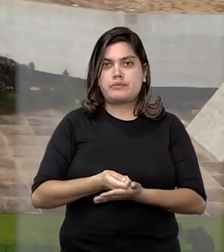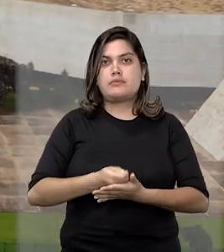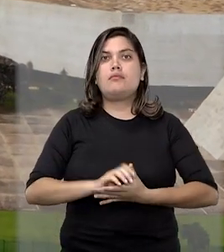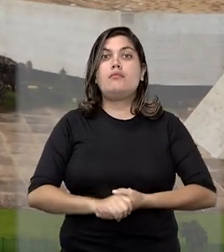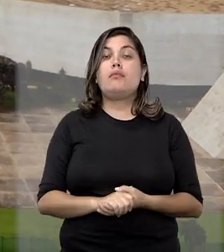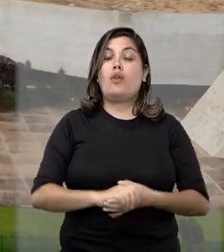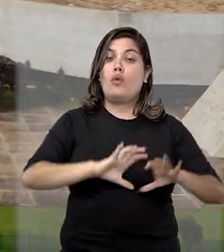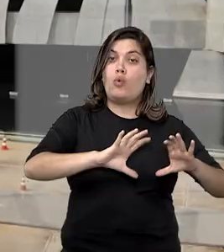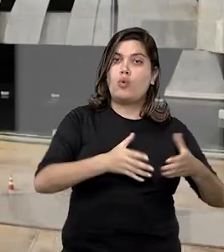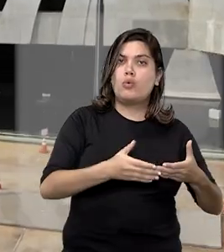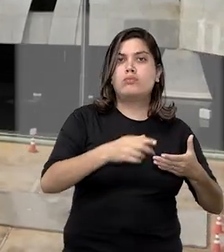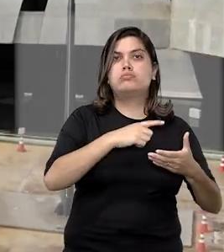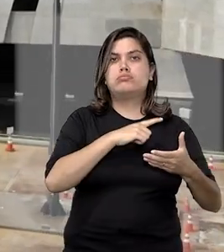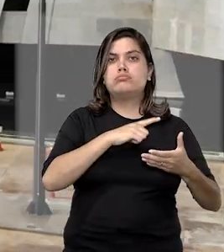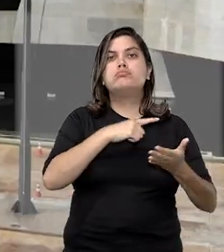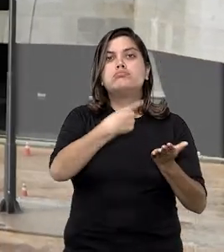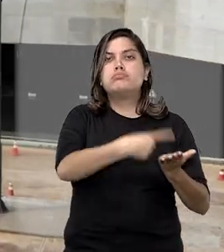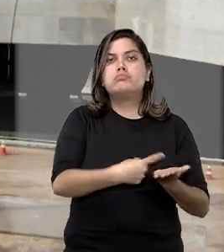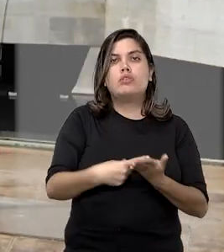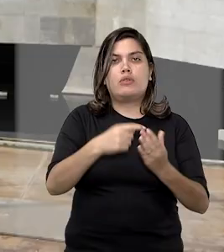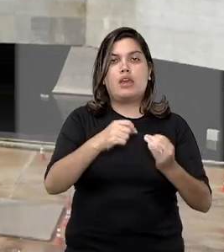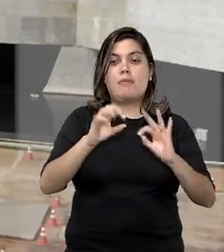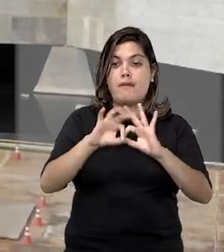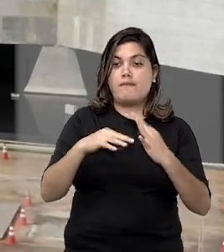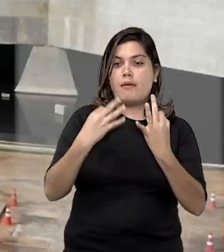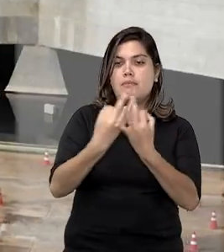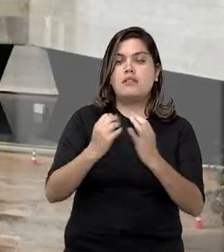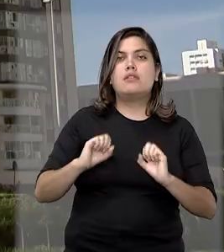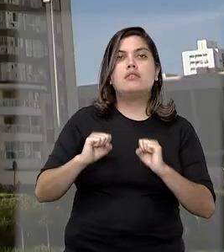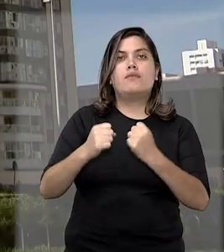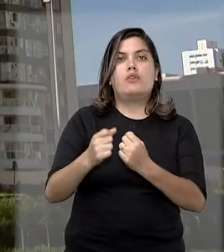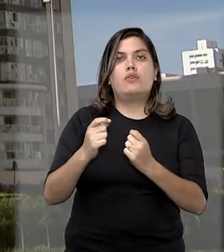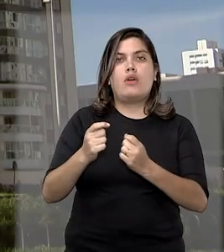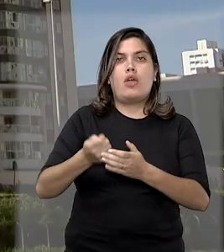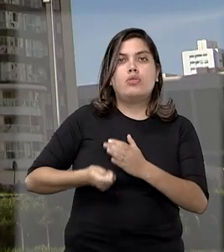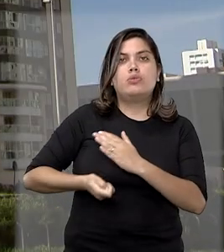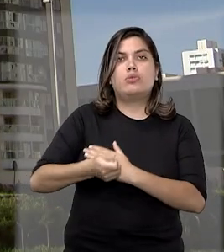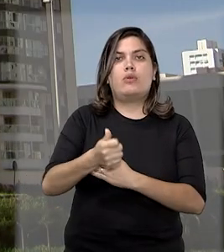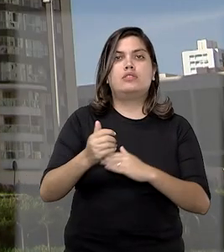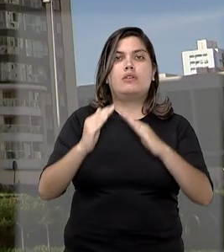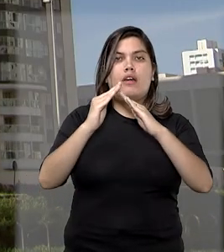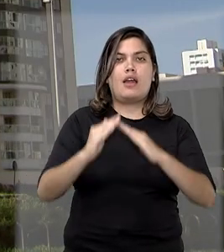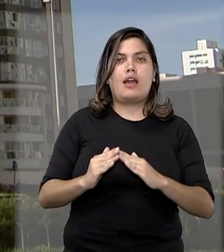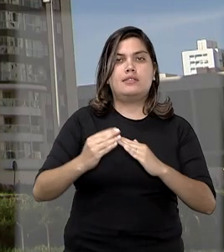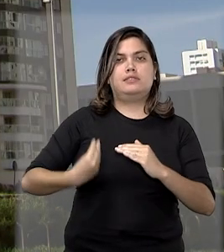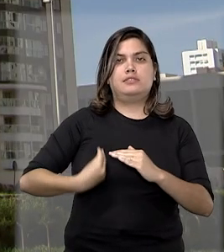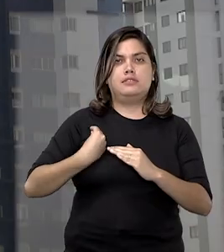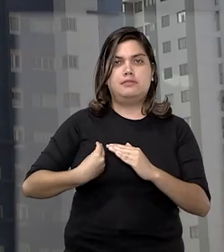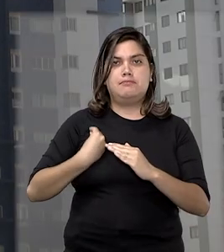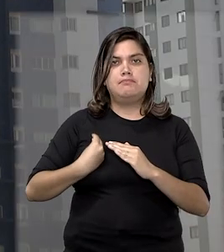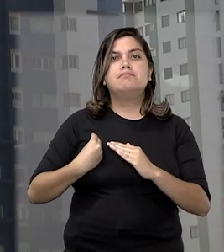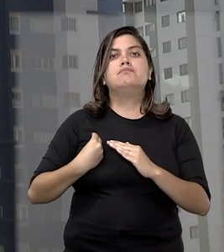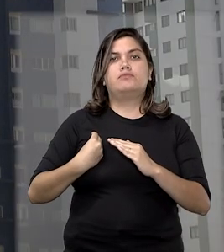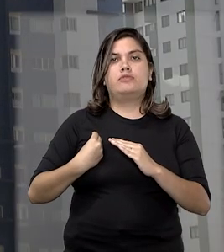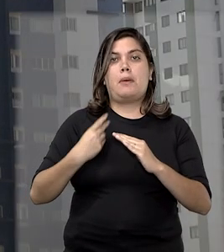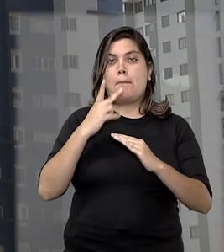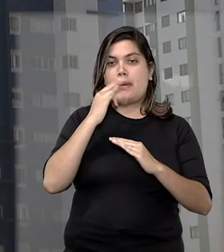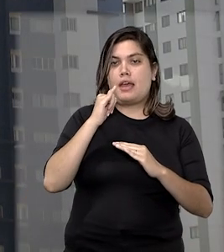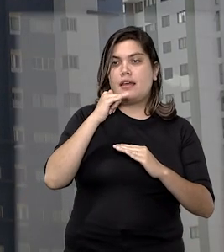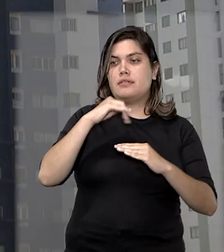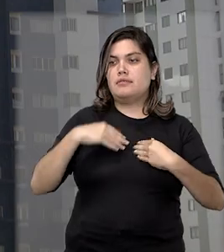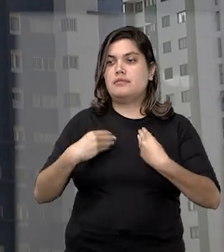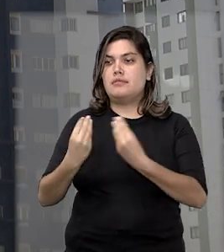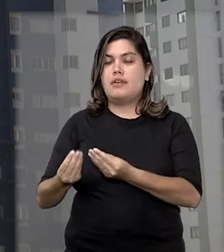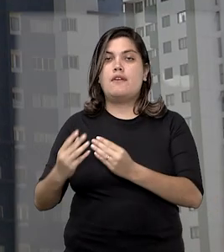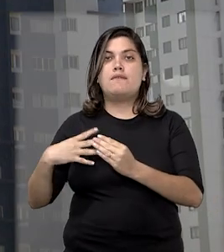provimento a dois recursos por meio dos quais uma família defendeu que a doação do imóvel em que reside dos pais para os